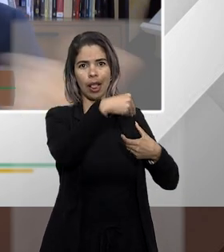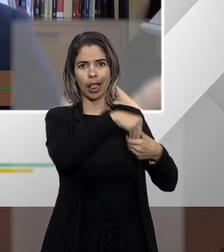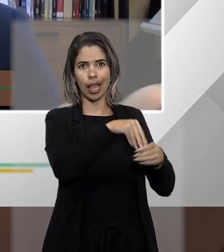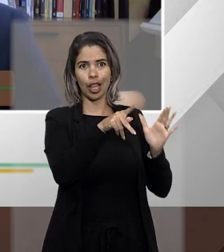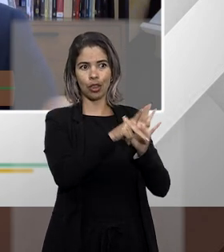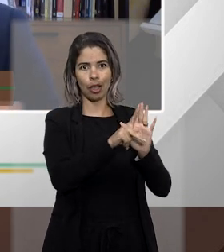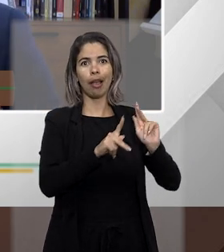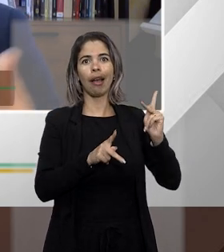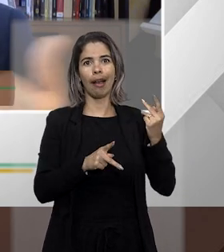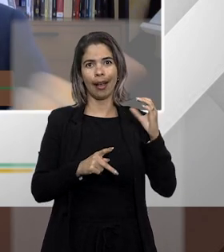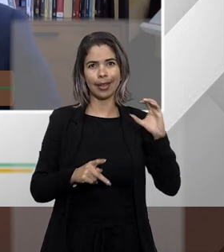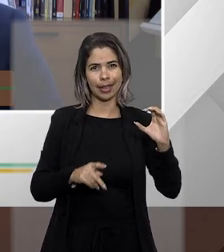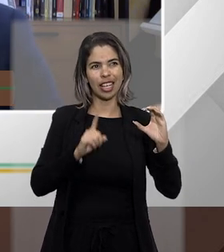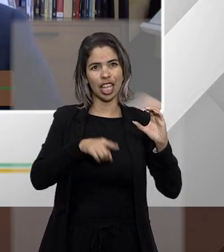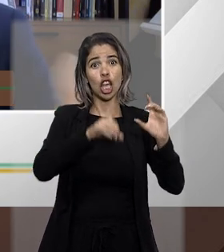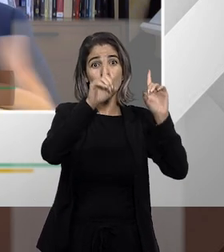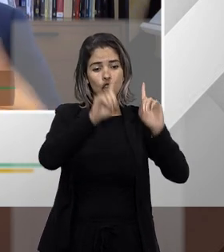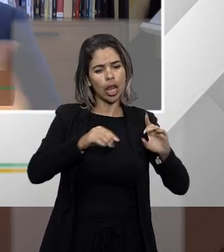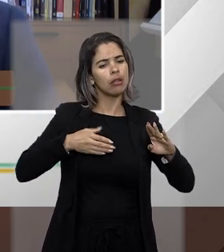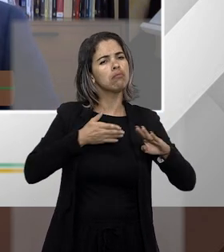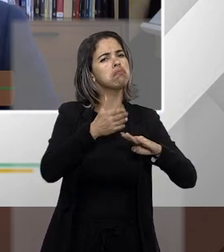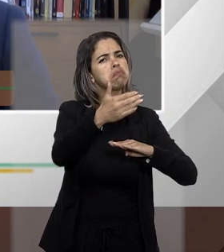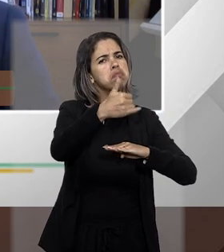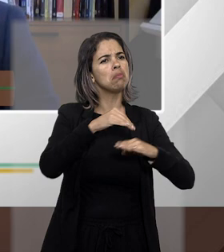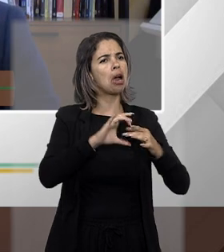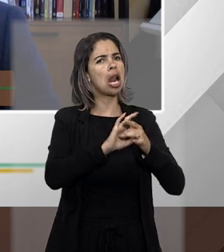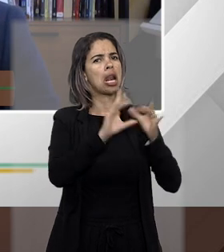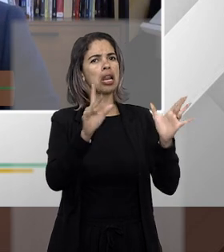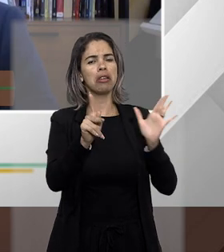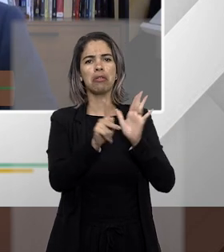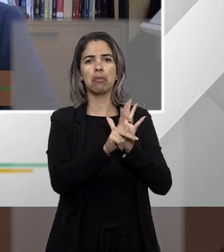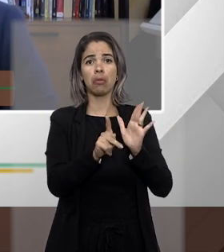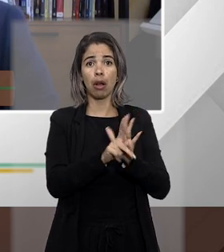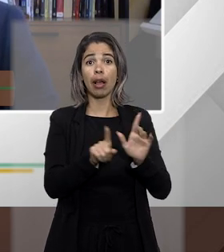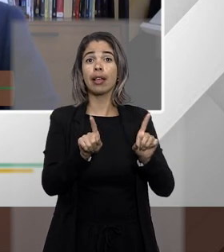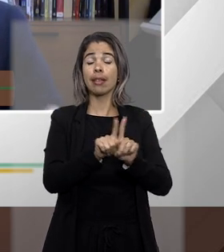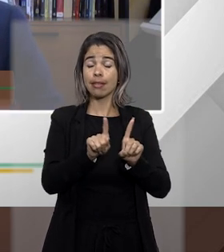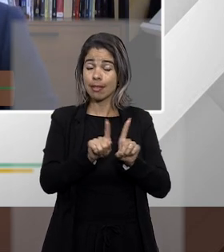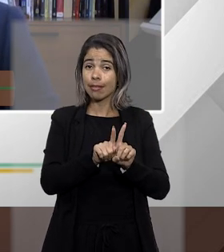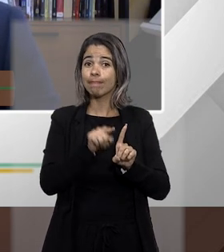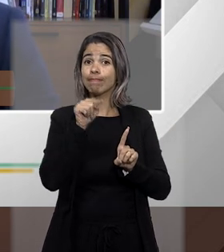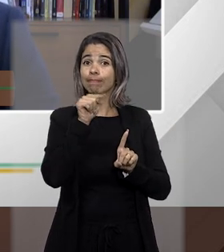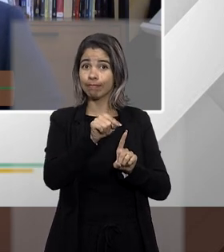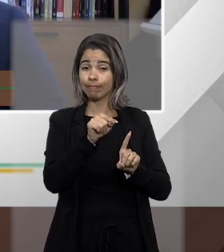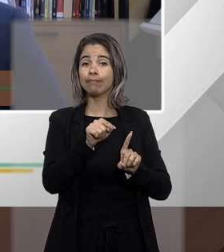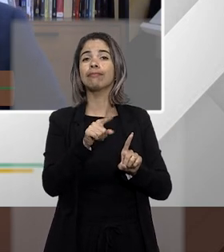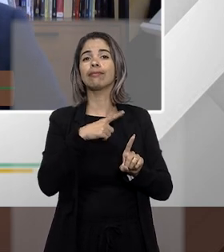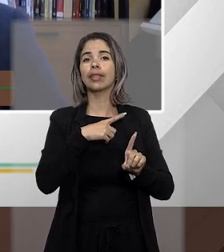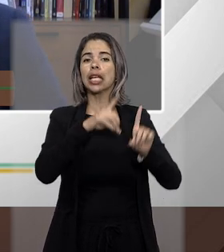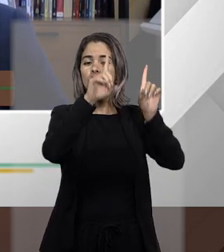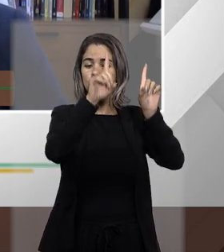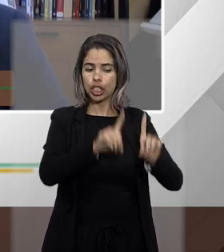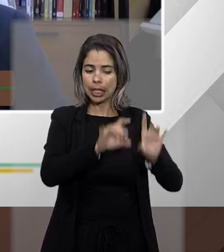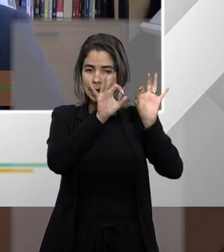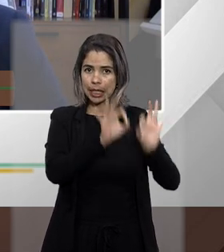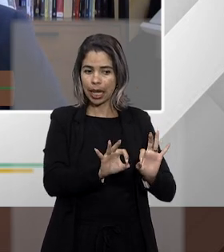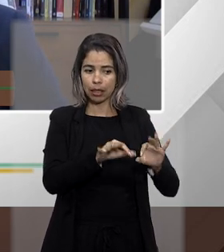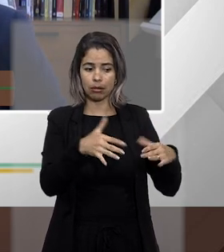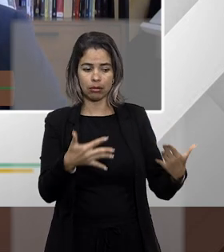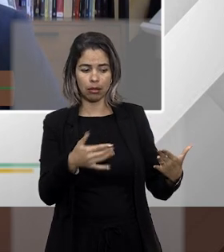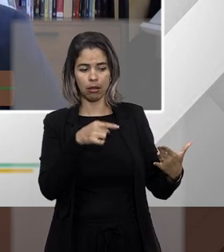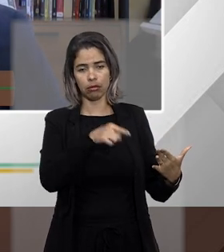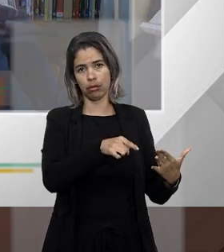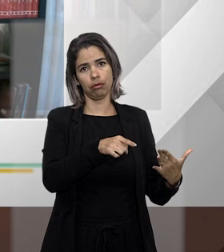ou até nos objetos do A Bias Data e se tratar de direito líquido certo então de forma residual vai ser cabível aí o mandado de